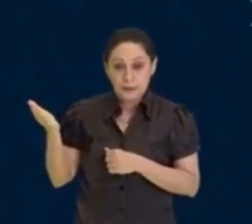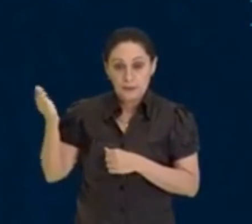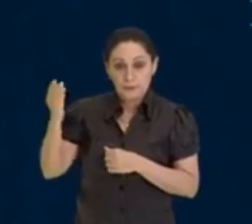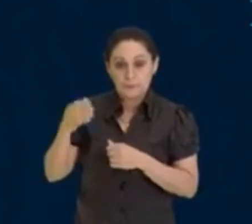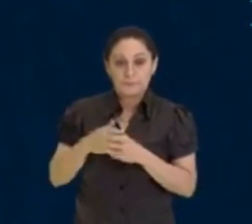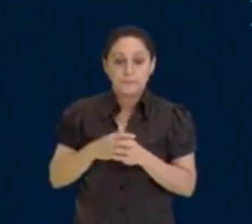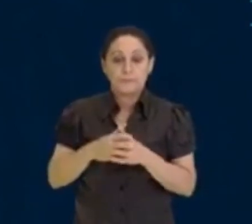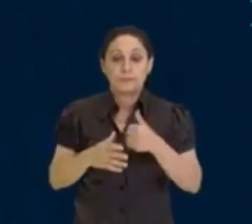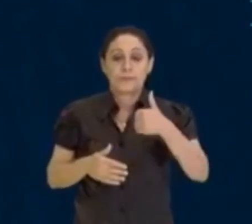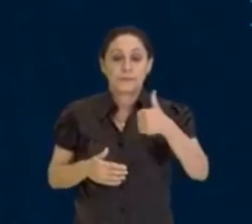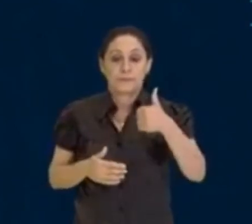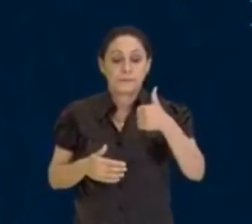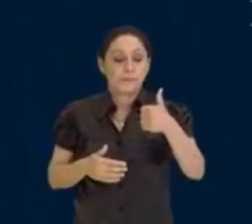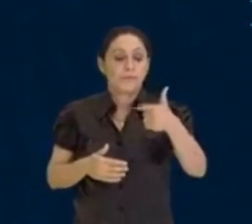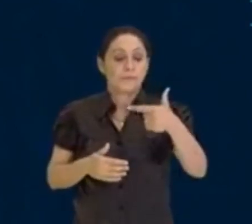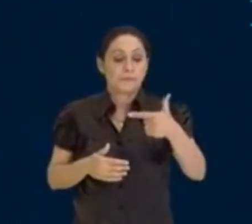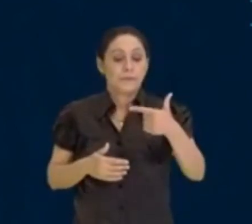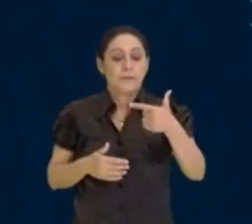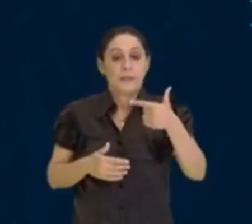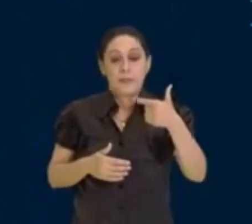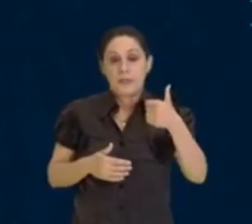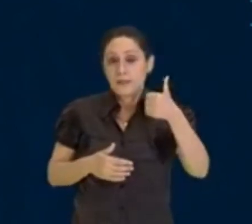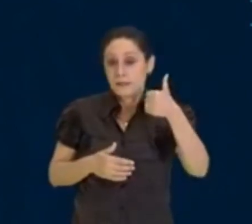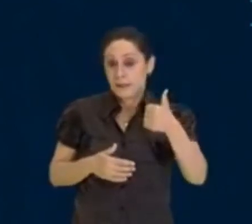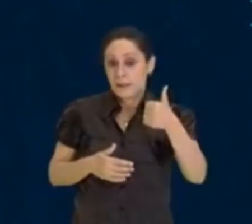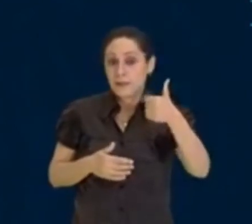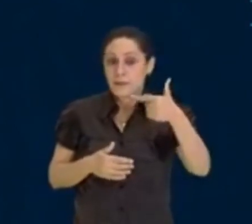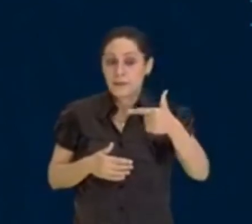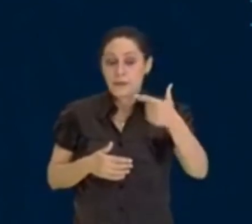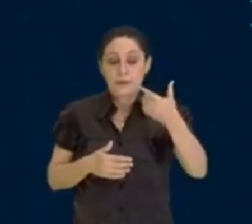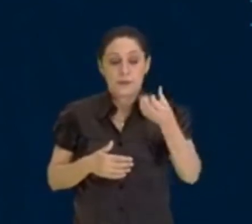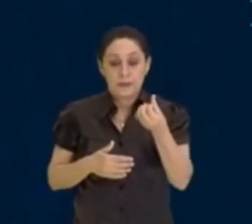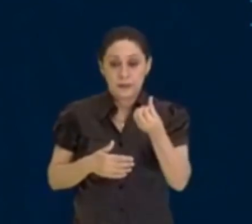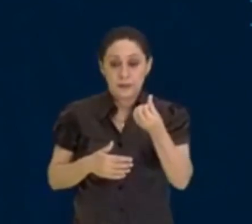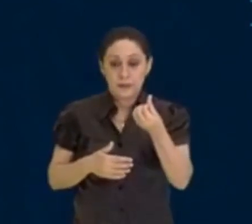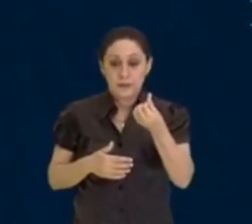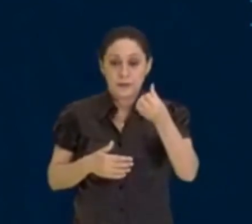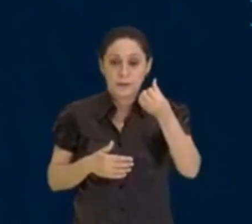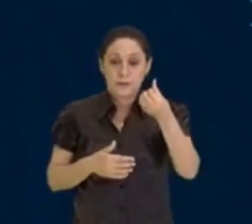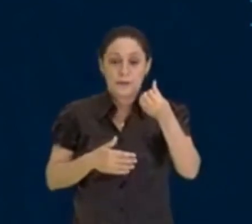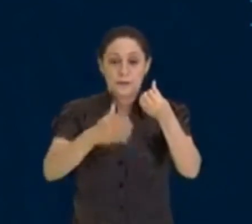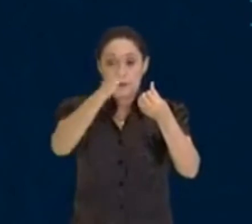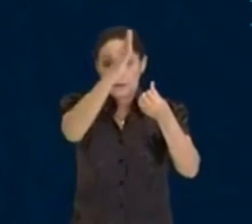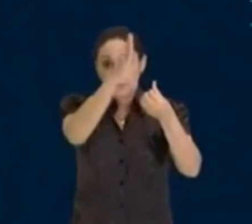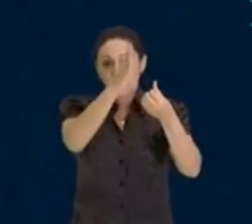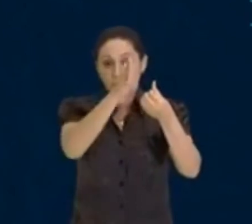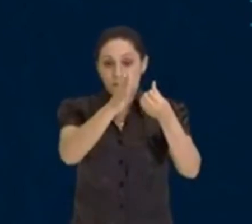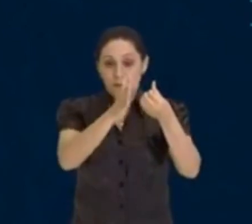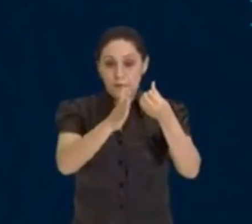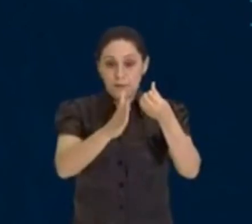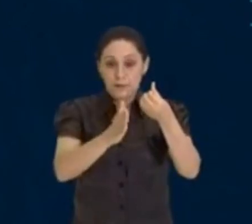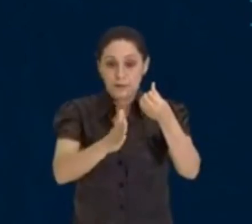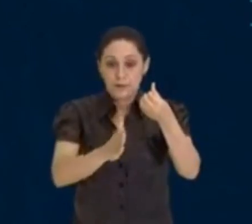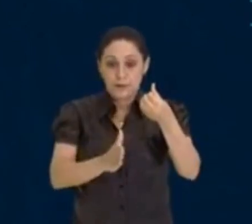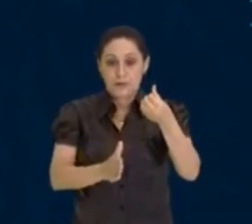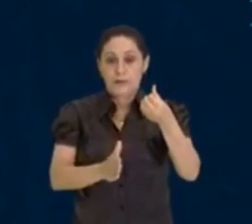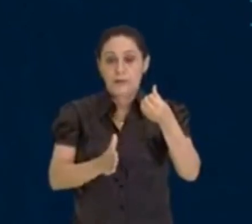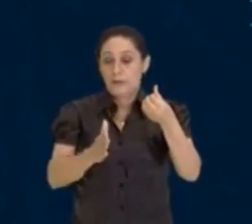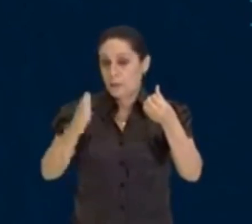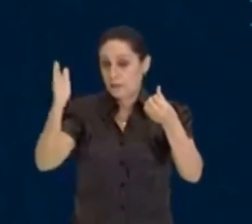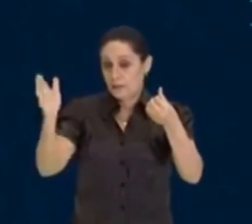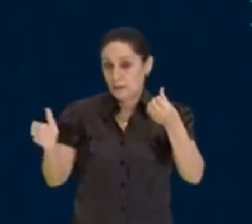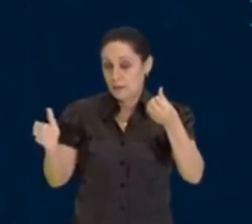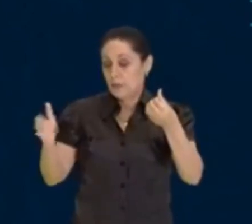na vertical, e todo mundo do lado esquerdo, desculpa, do lado direito, vai ser os números primos.